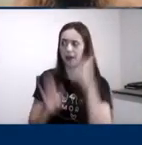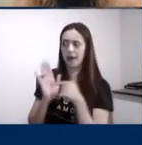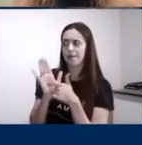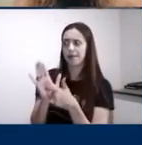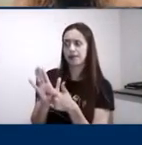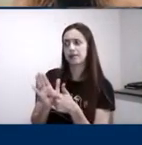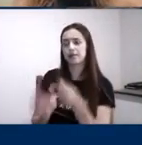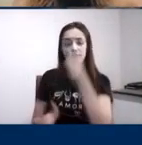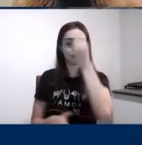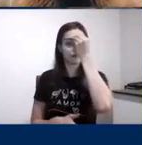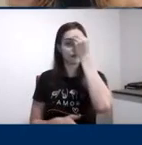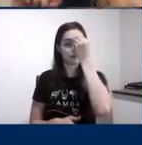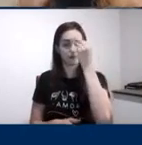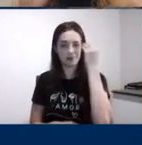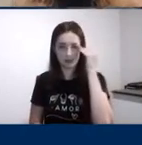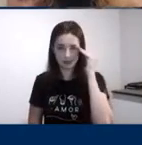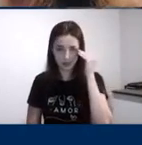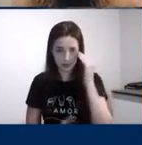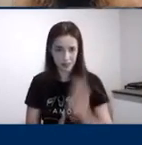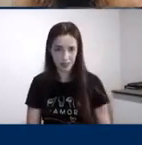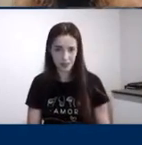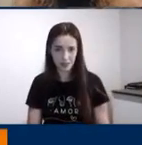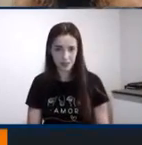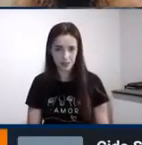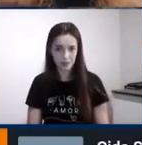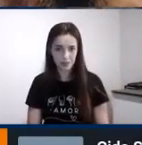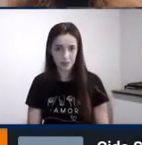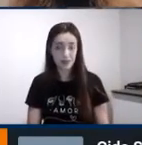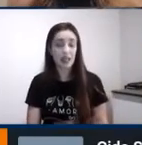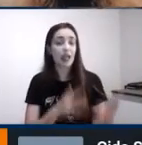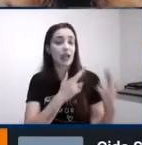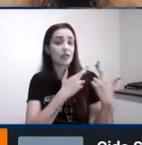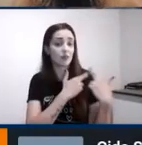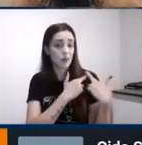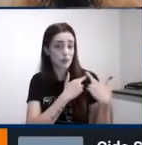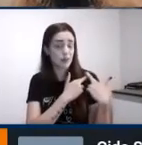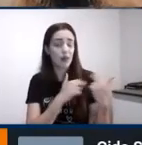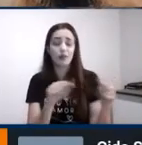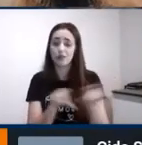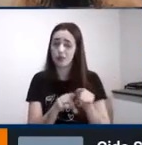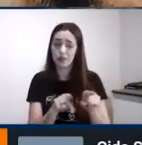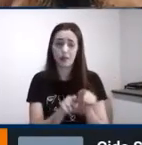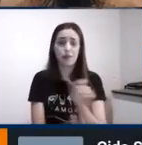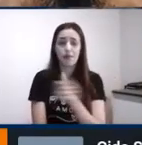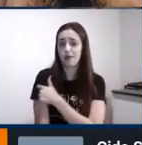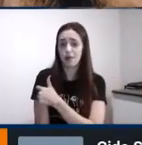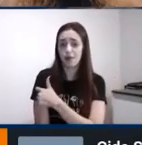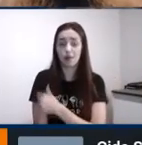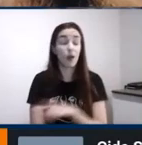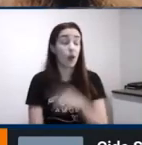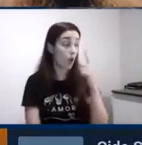entendendo o papel de vocês amanhã logo que entrar na sala vai ser dizer para a classe